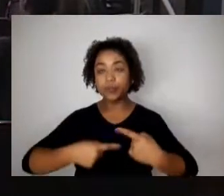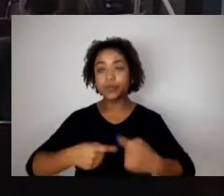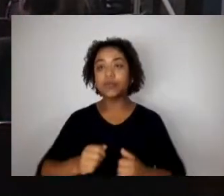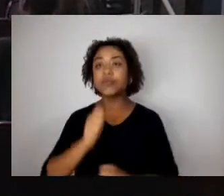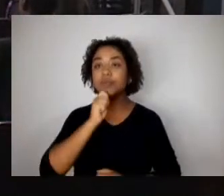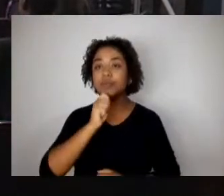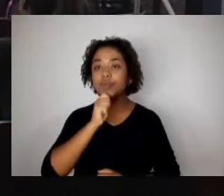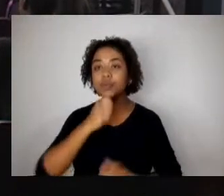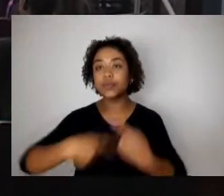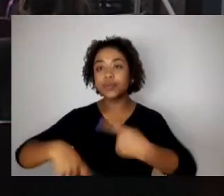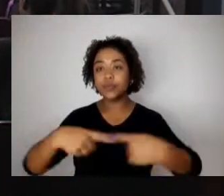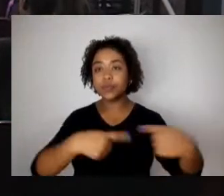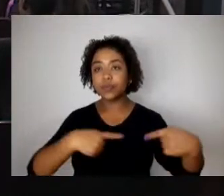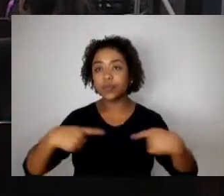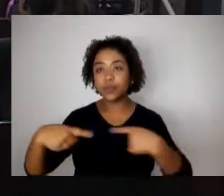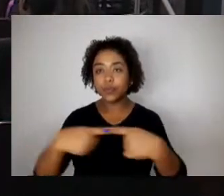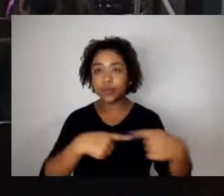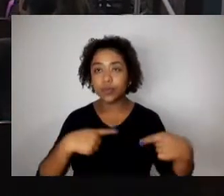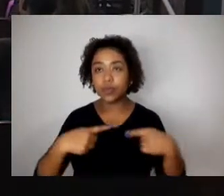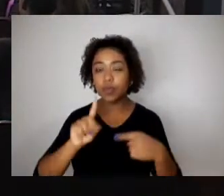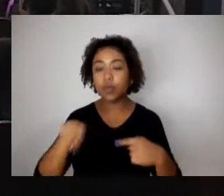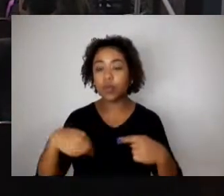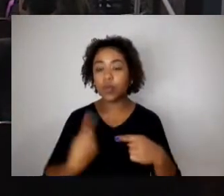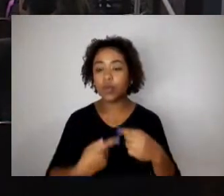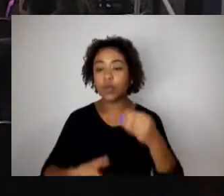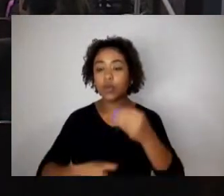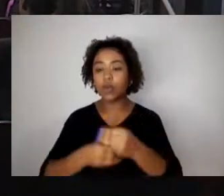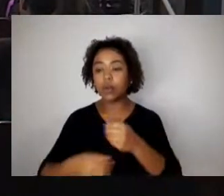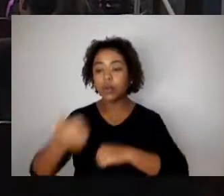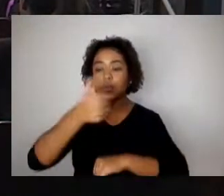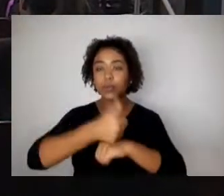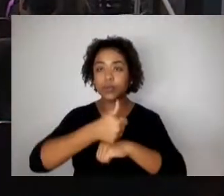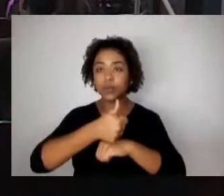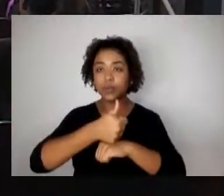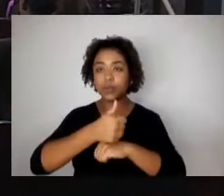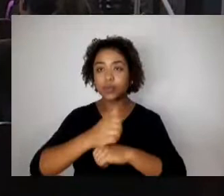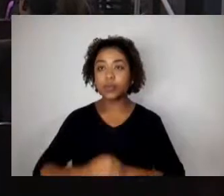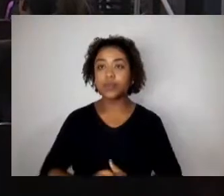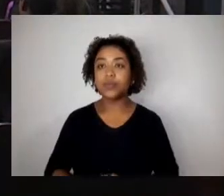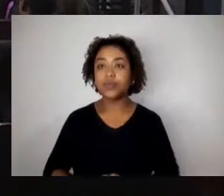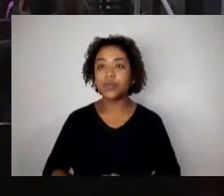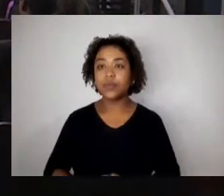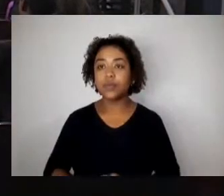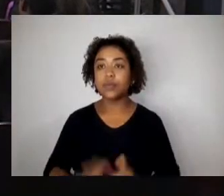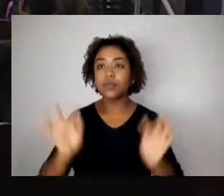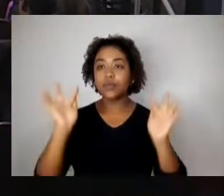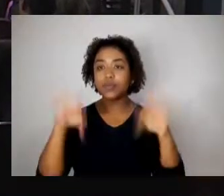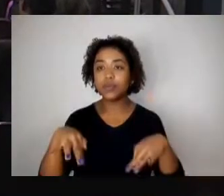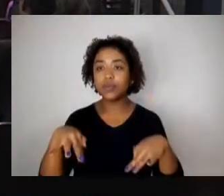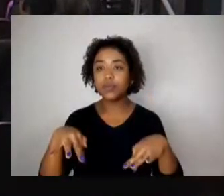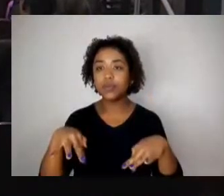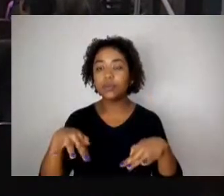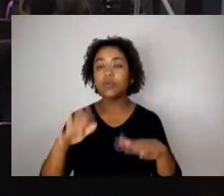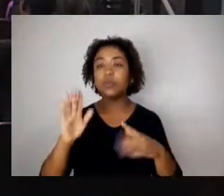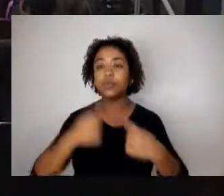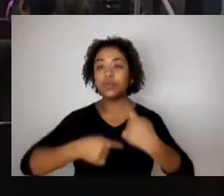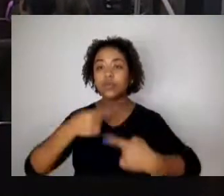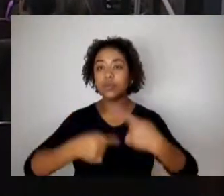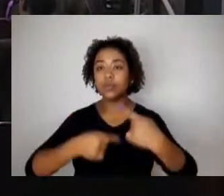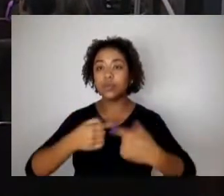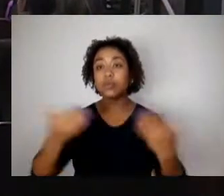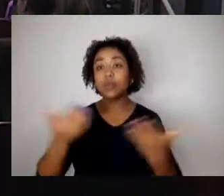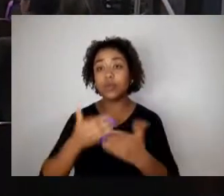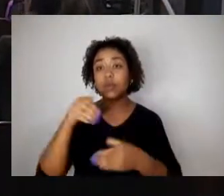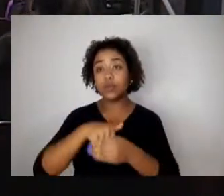vamos agora à emenda substitutiva. Continua em discussão, encerrada a discussão. Em votação, a primeira emenda. Emenda